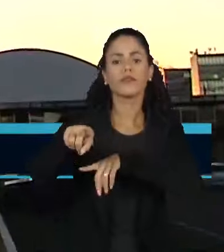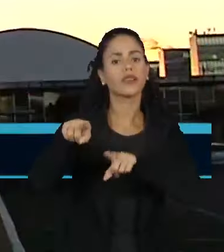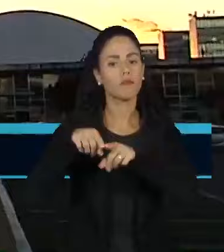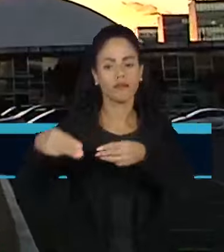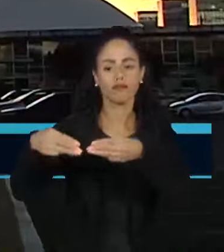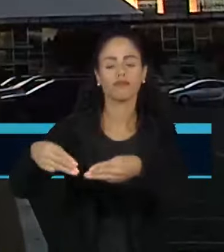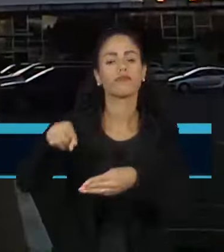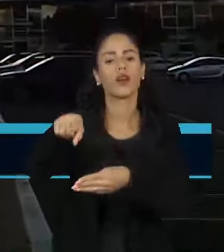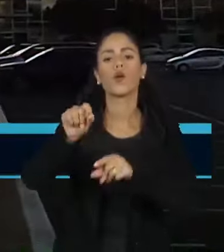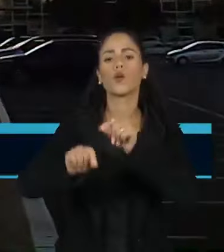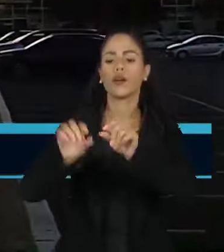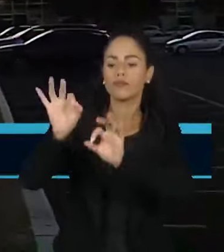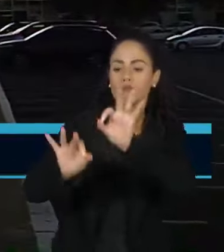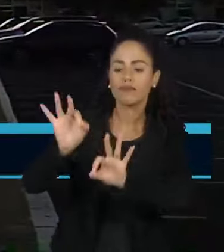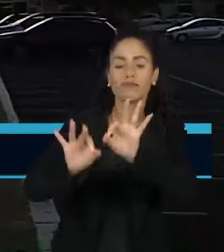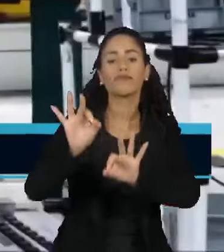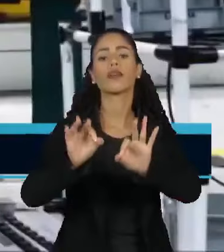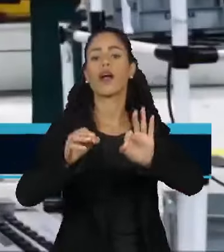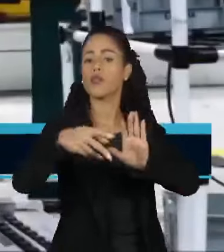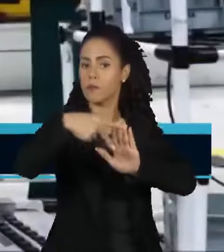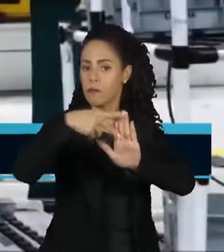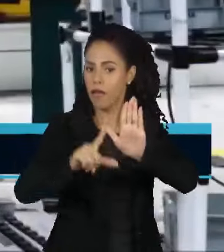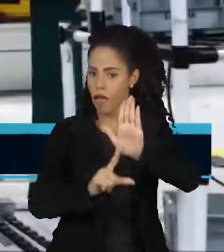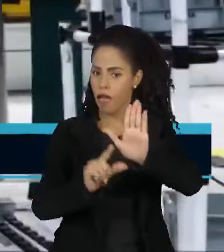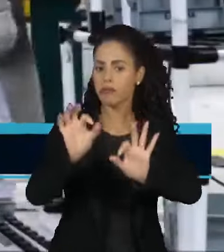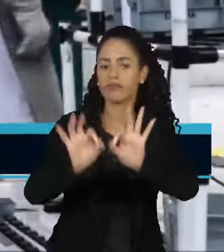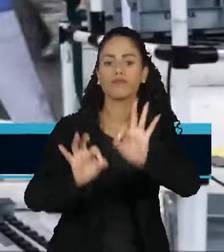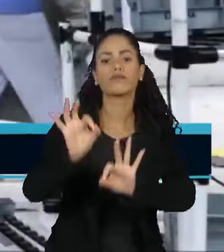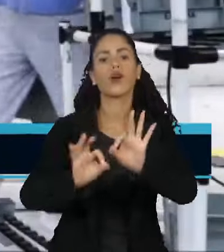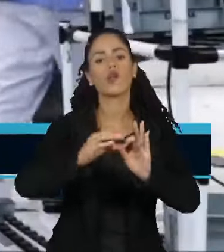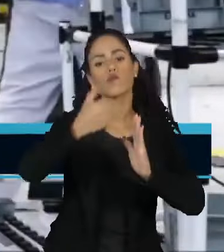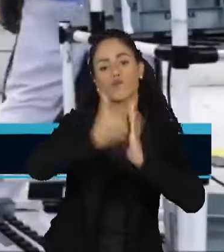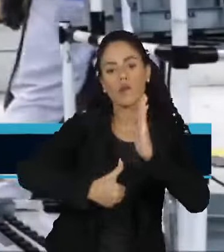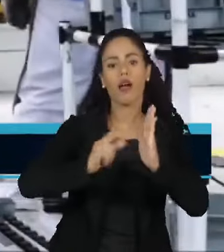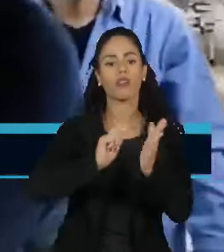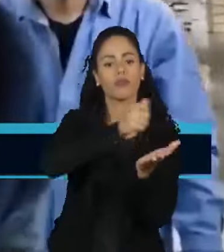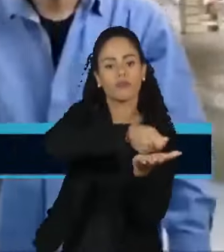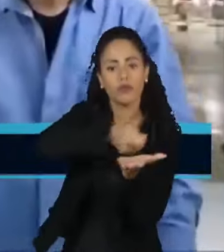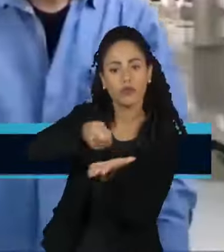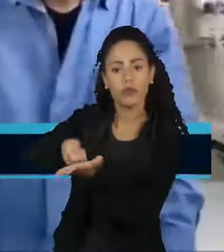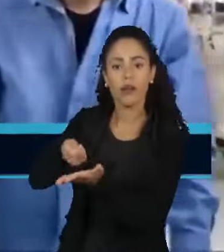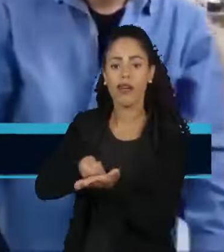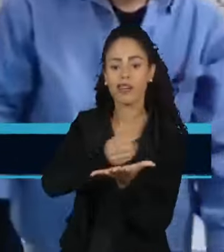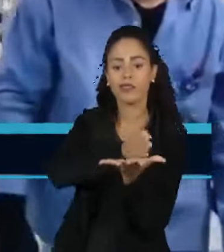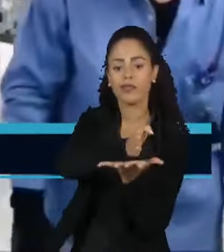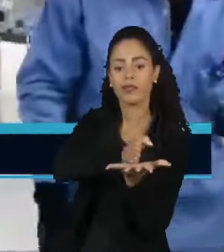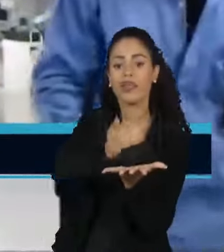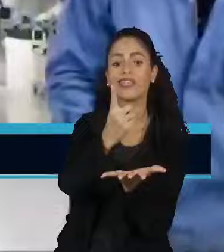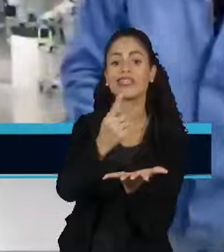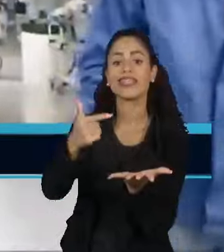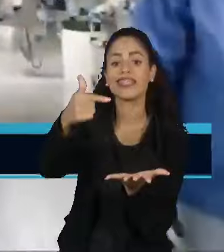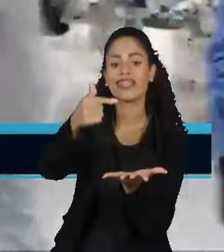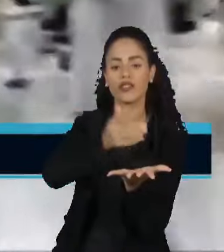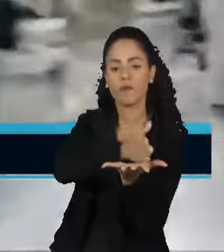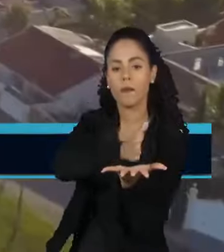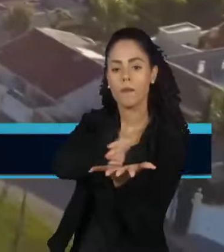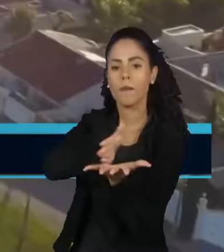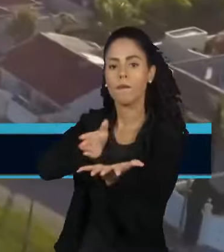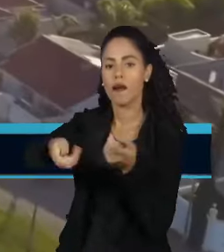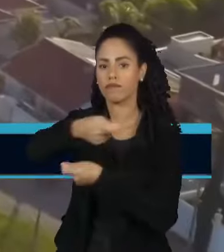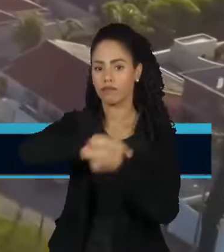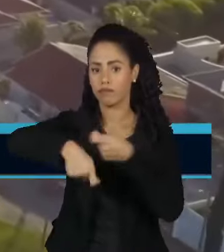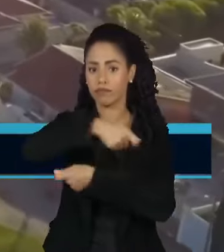responsáveis pelo projeto de lei que prorrogou a desoneração da folha de pagamento para 17 setores da economia.